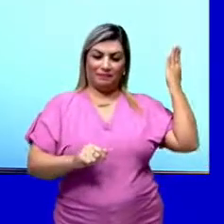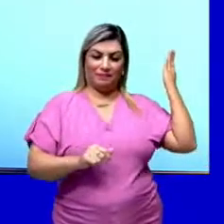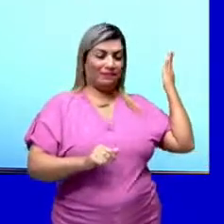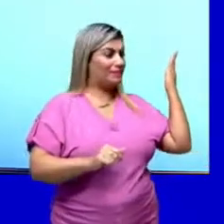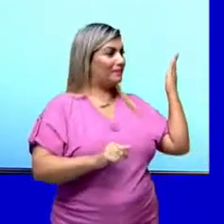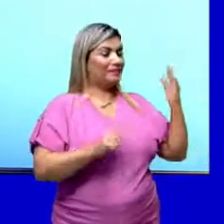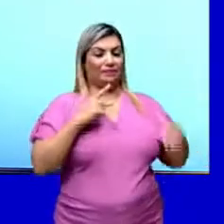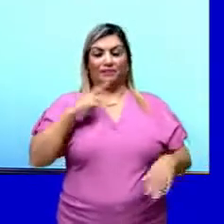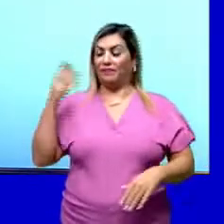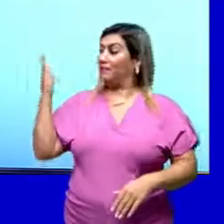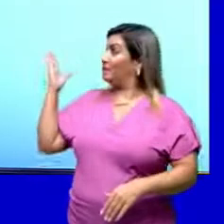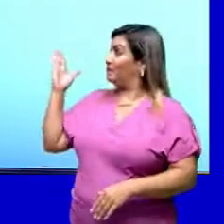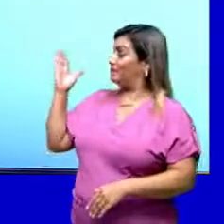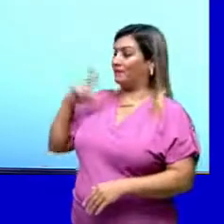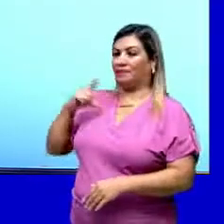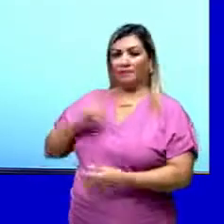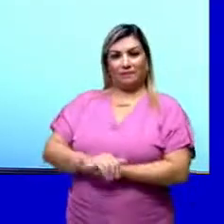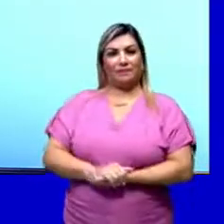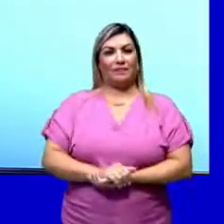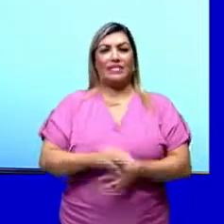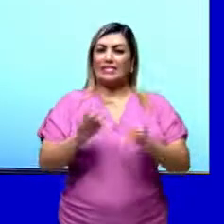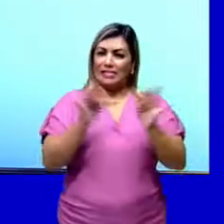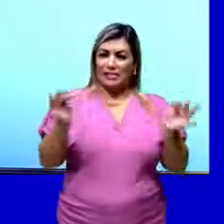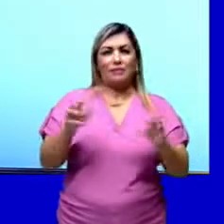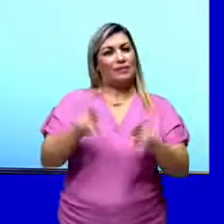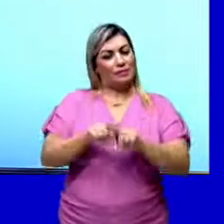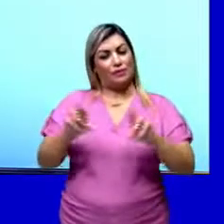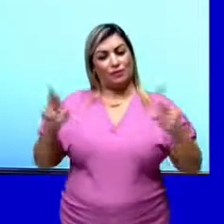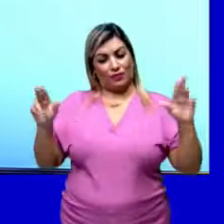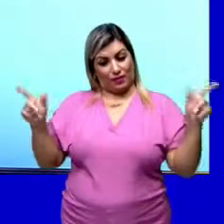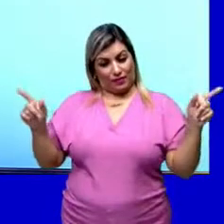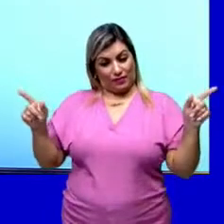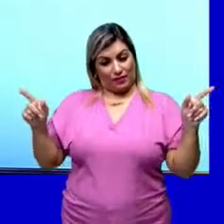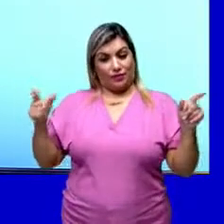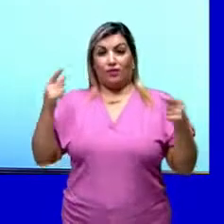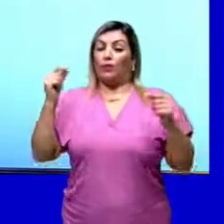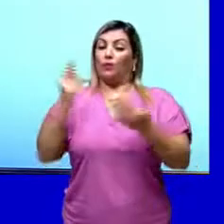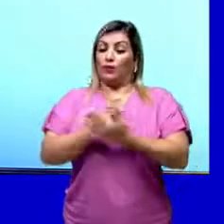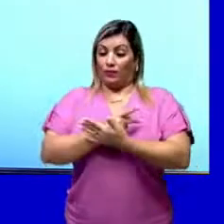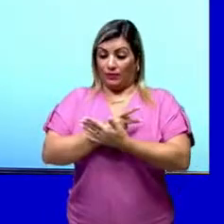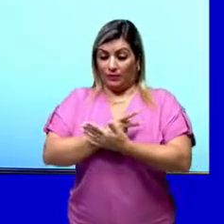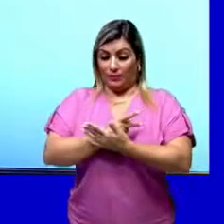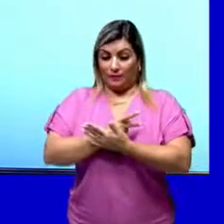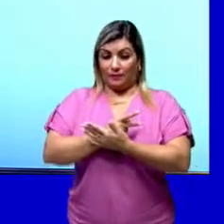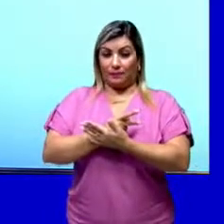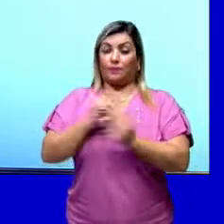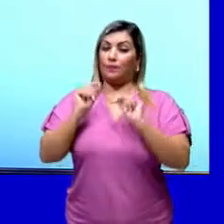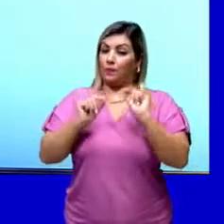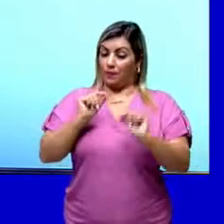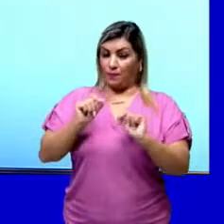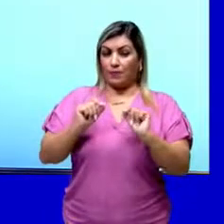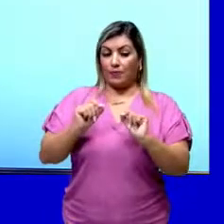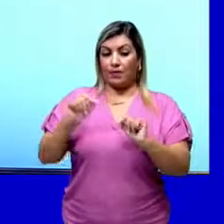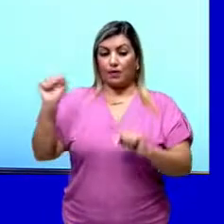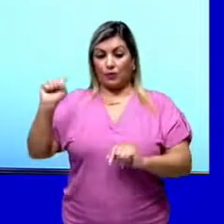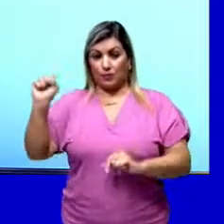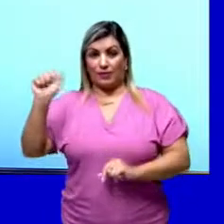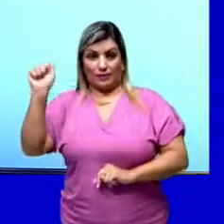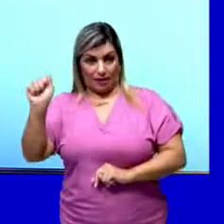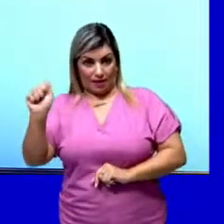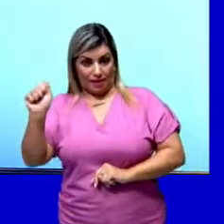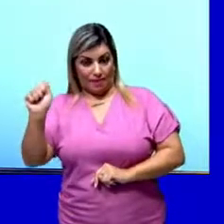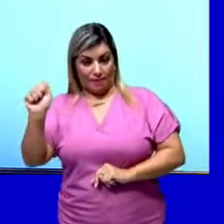uma substância simples também diferente. Então, aqui o que vai acontecer? Essa substância